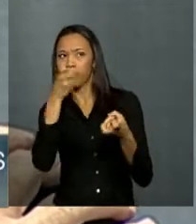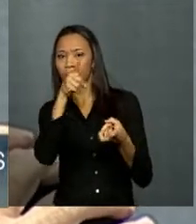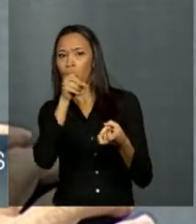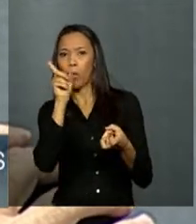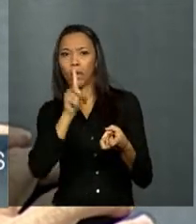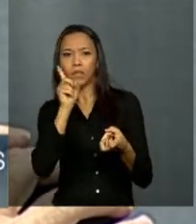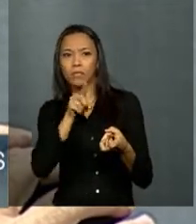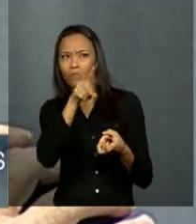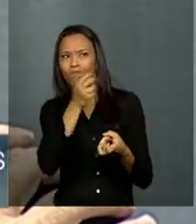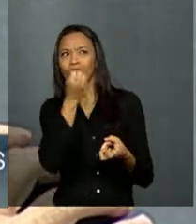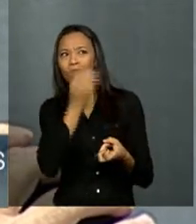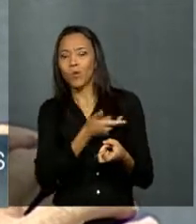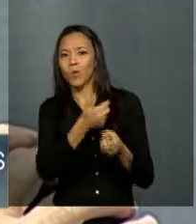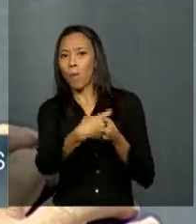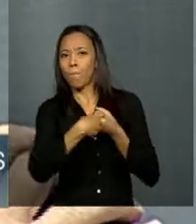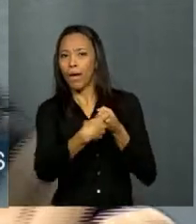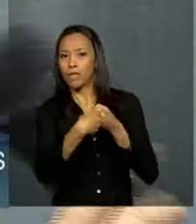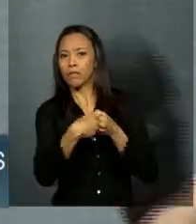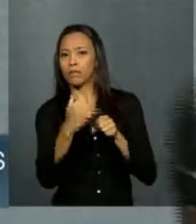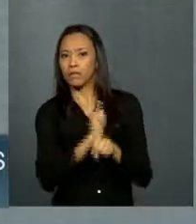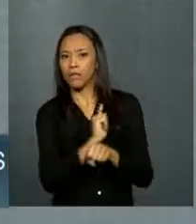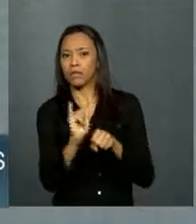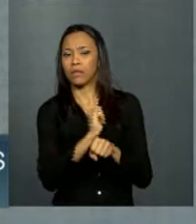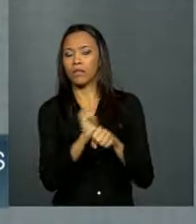parceiro estratégico e vice-versa.